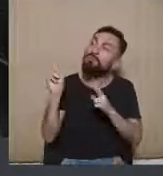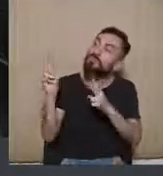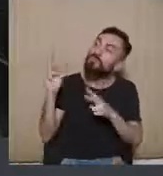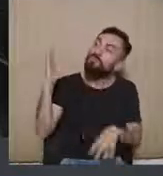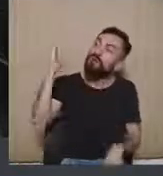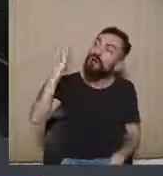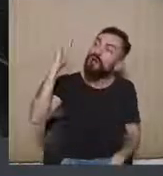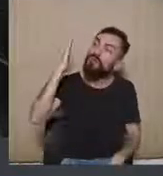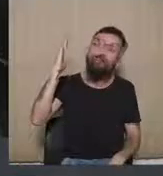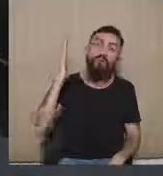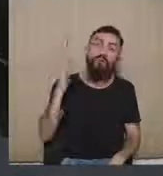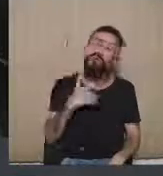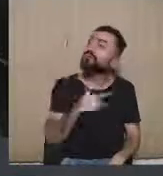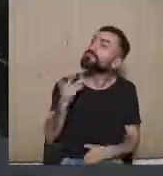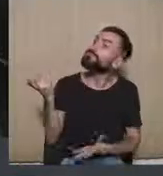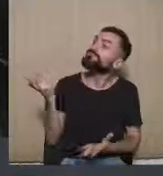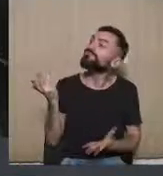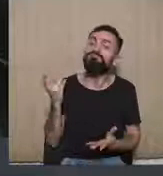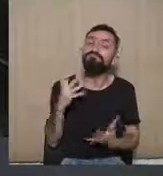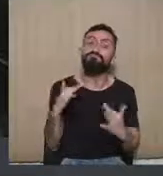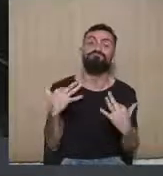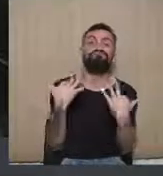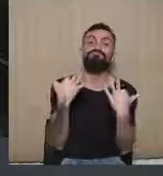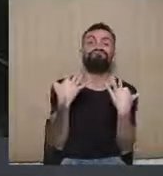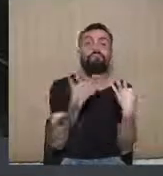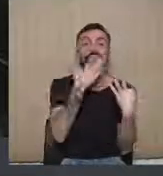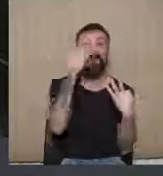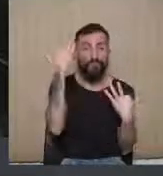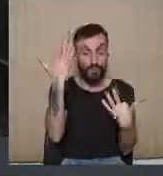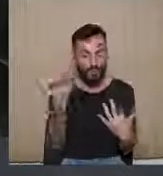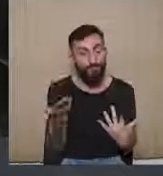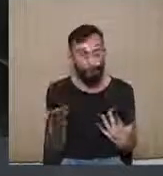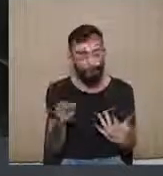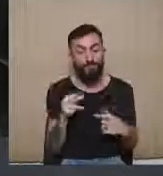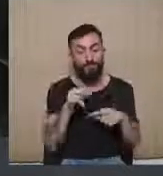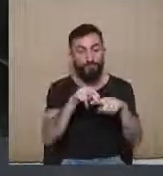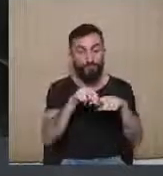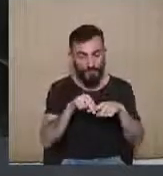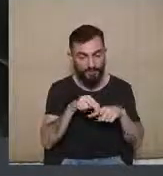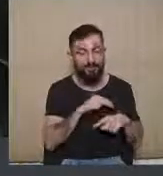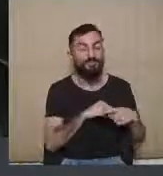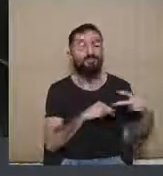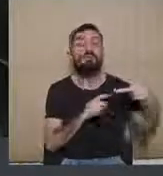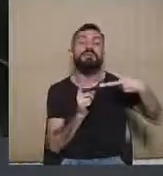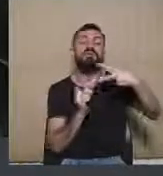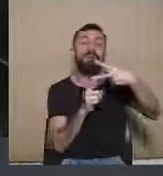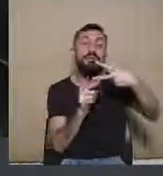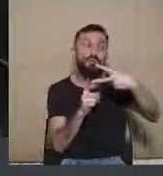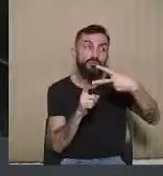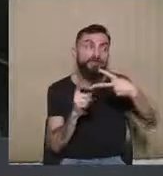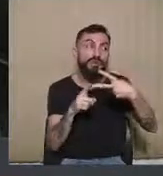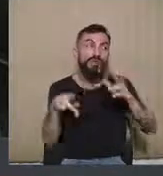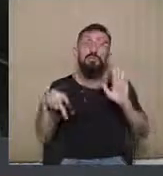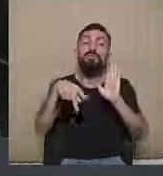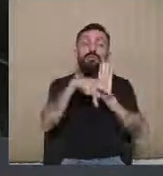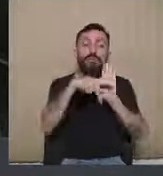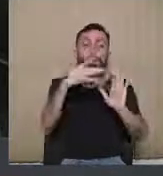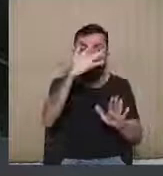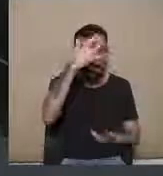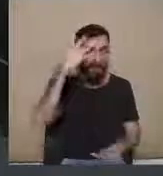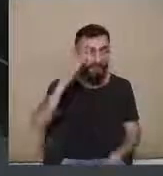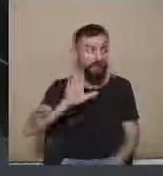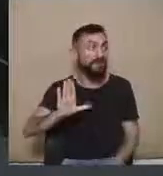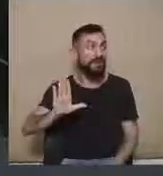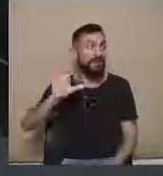mais reconhecidos. Essa é uma primeira preocupação. A segunda, em relação às candidaturas que não são aquelas